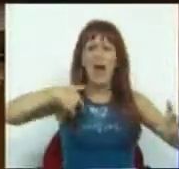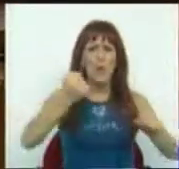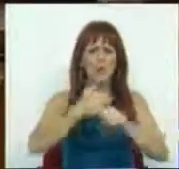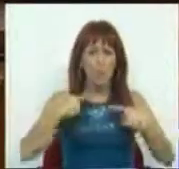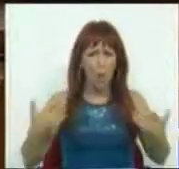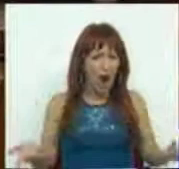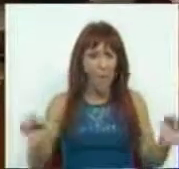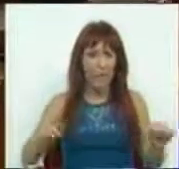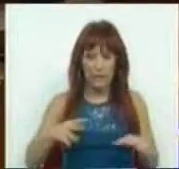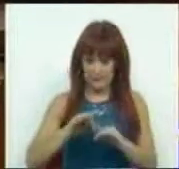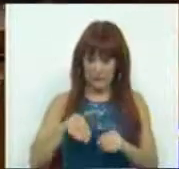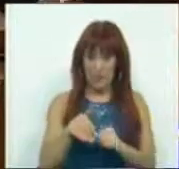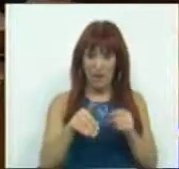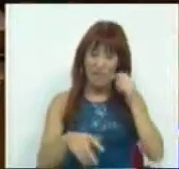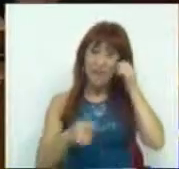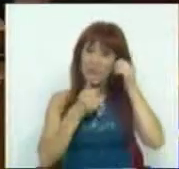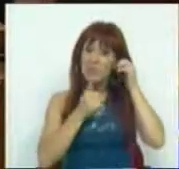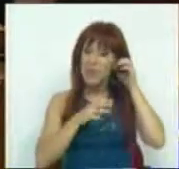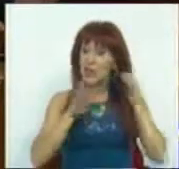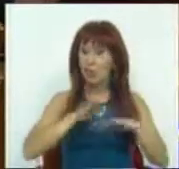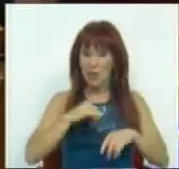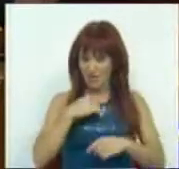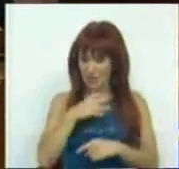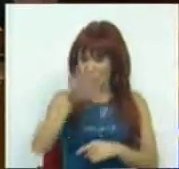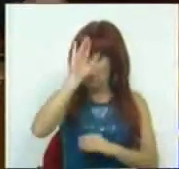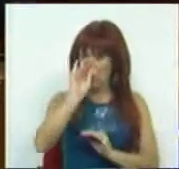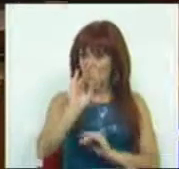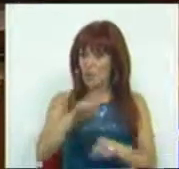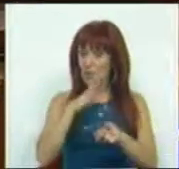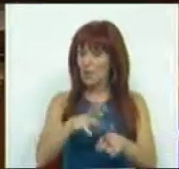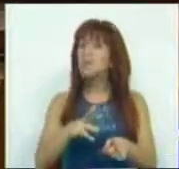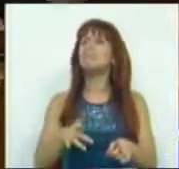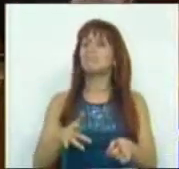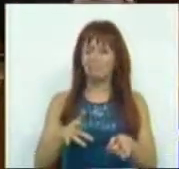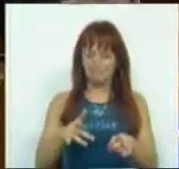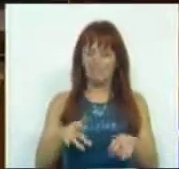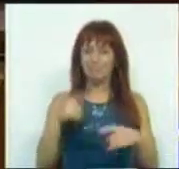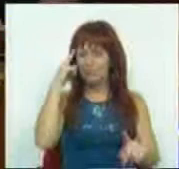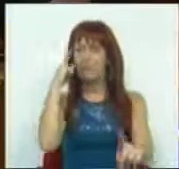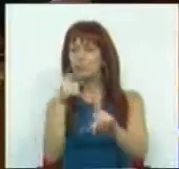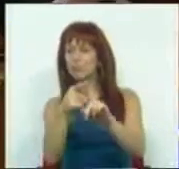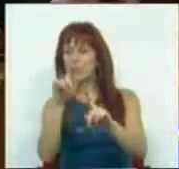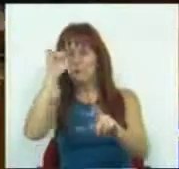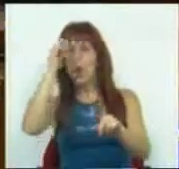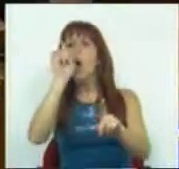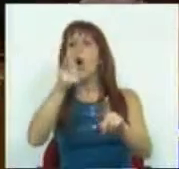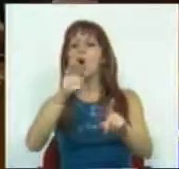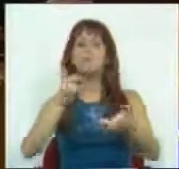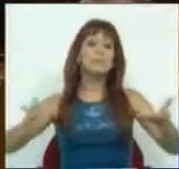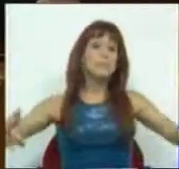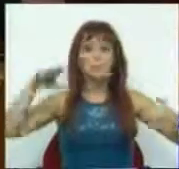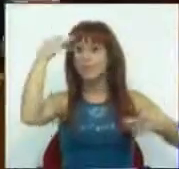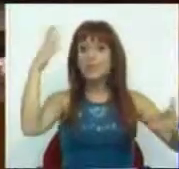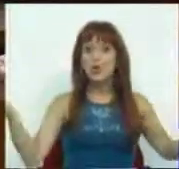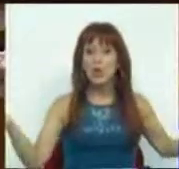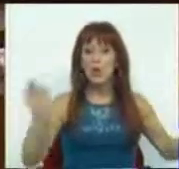emprego. Já em setembro, com as medidas que estão anunciadas pelo Ministério da Educação, o alvo, a vítima, serão